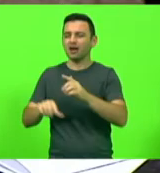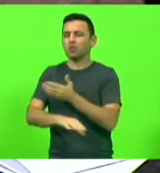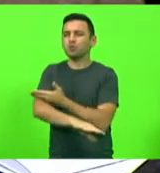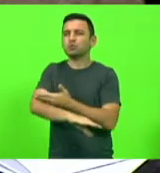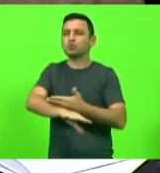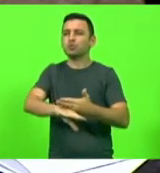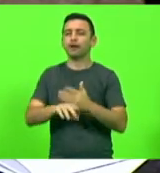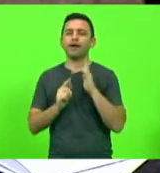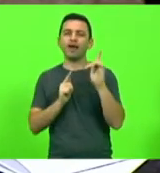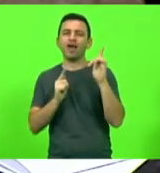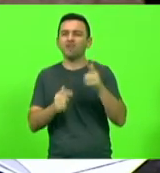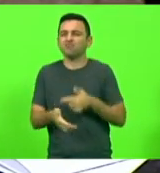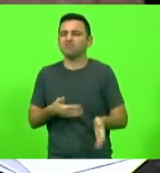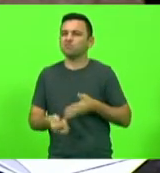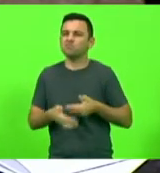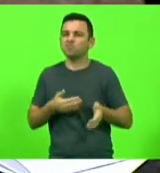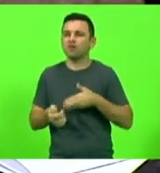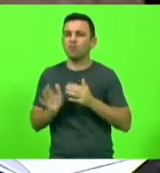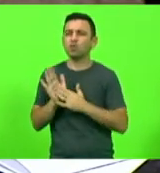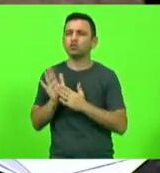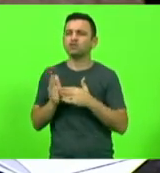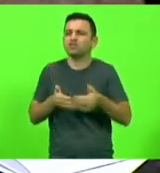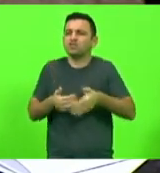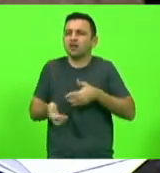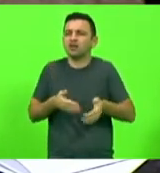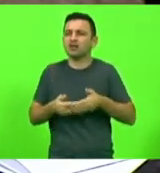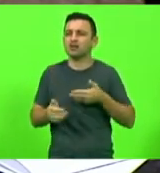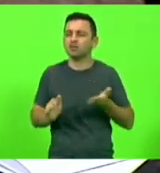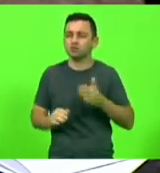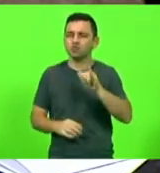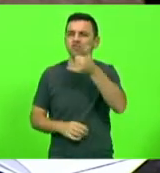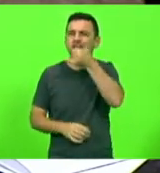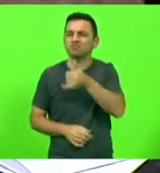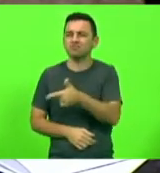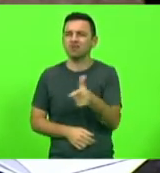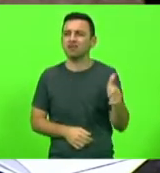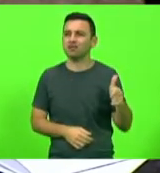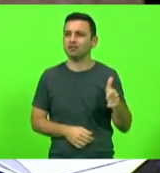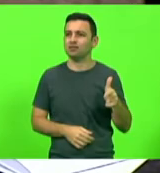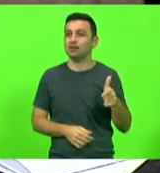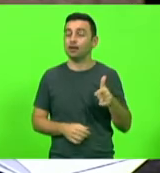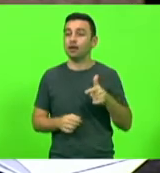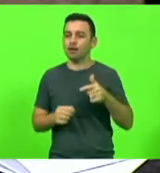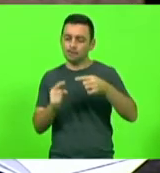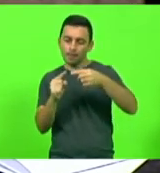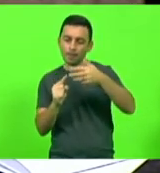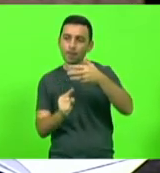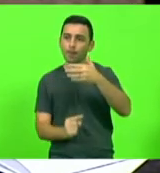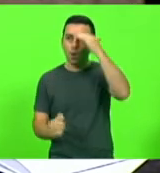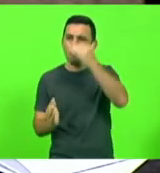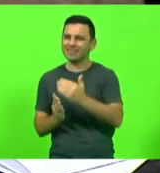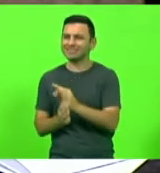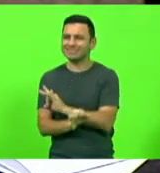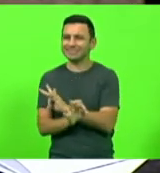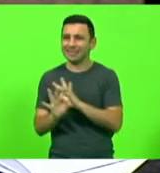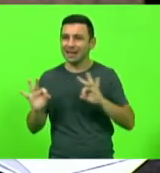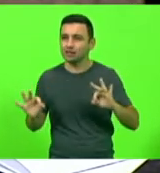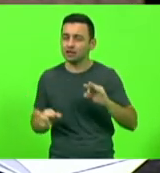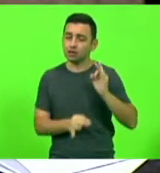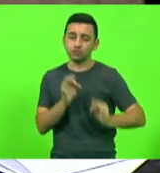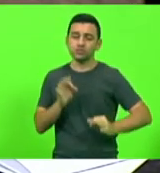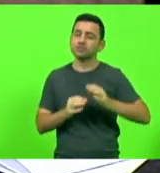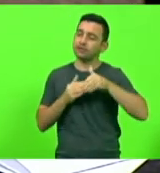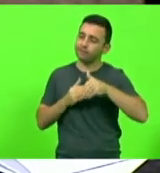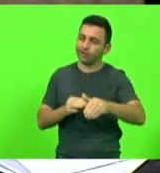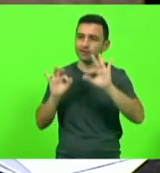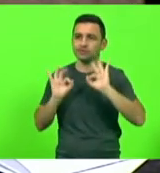greve por qualquer motivo, não precisa ter nenhum motivo justificado, não precisa cumprir os requisitos, a justiça em alguns dias vai declarar ilegal, porque não tem os